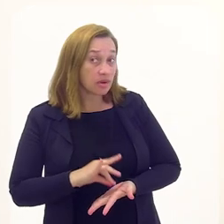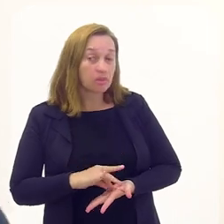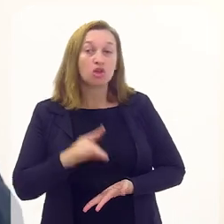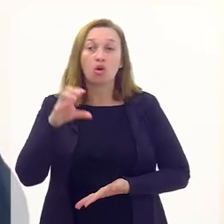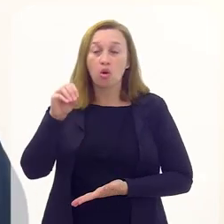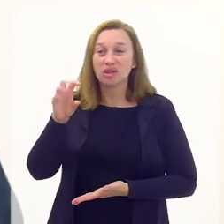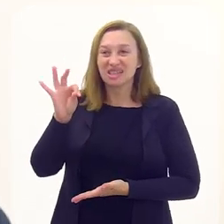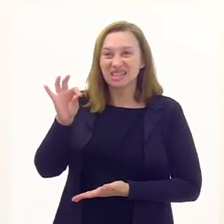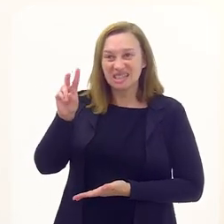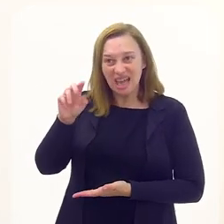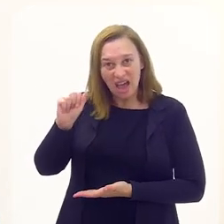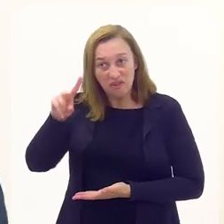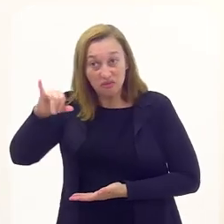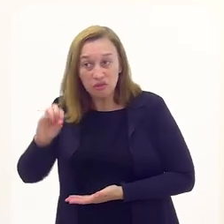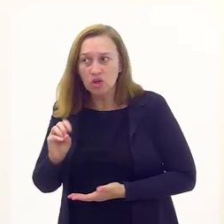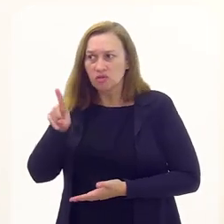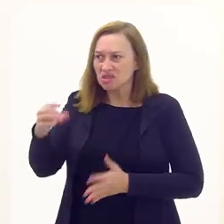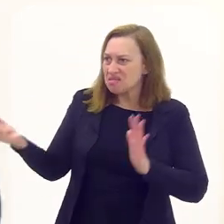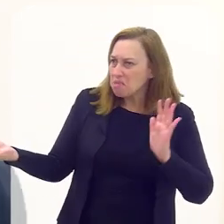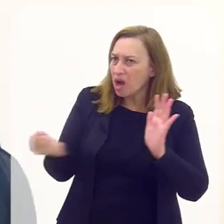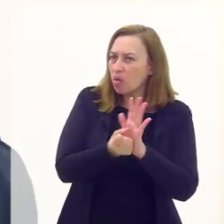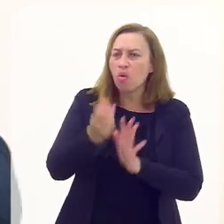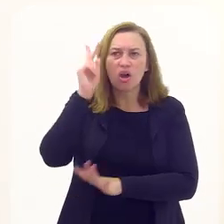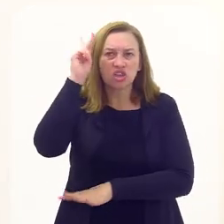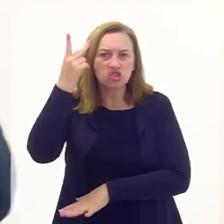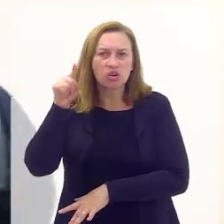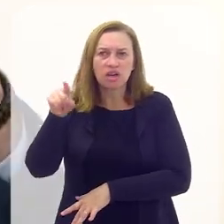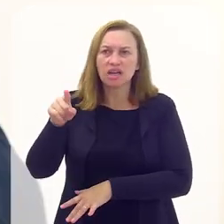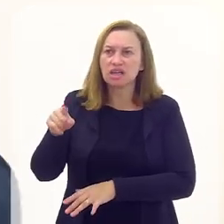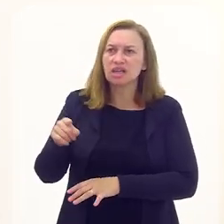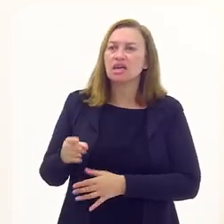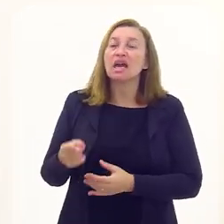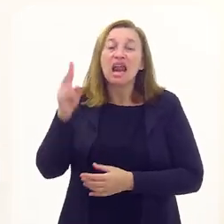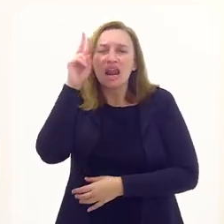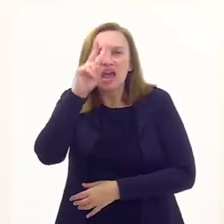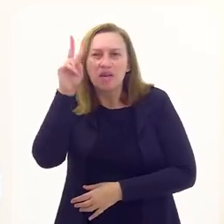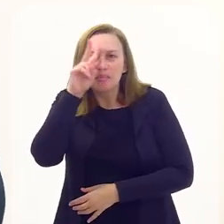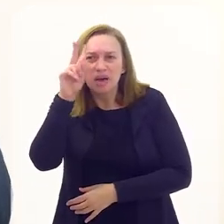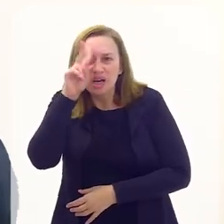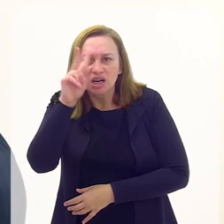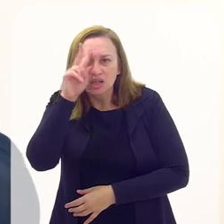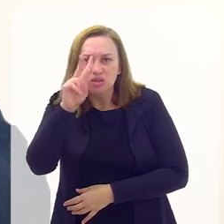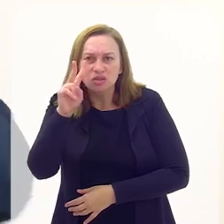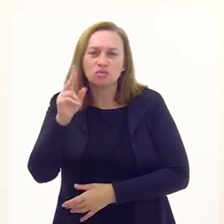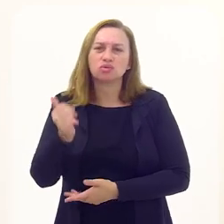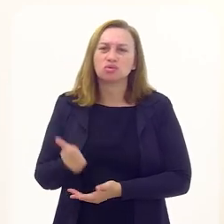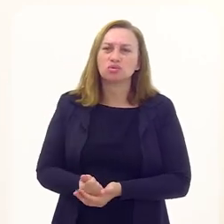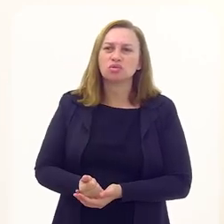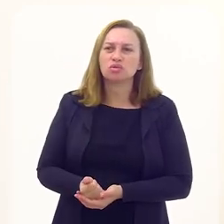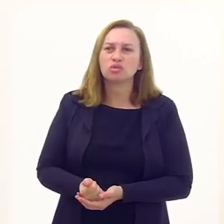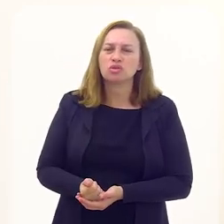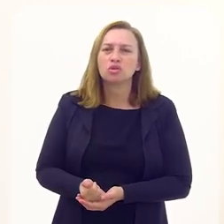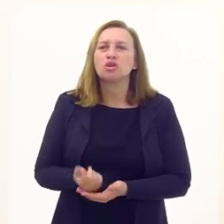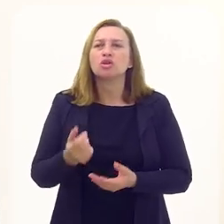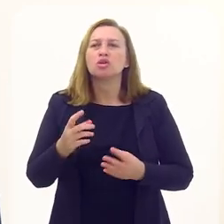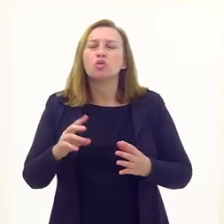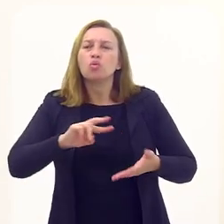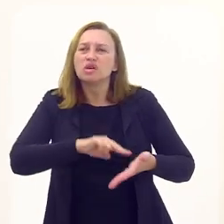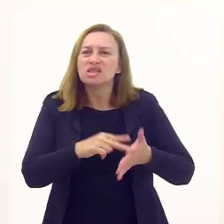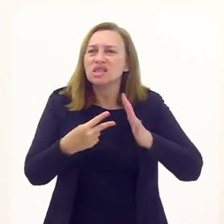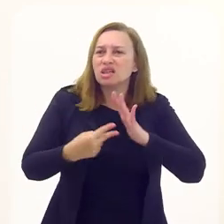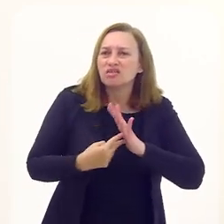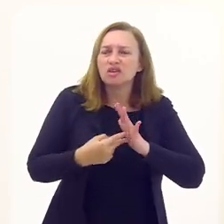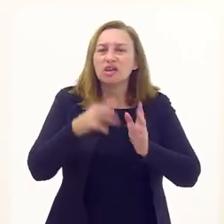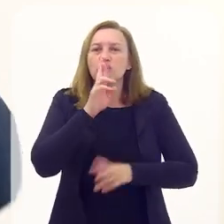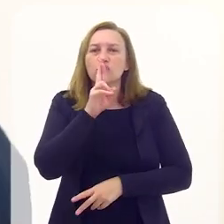realmente, Otávio. E você, assim, marcou a história ali, trazendo a lembrança de além de... E o que ele